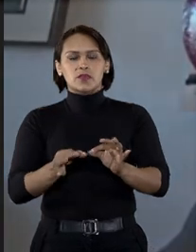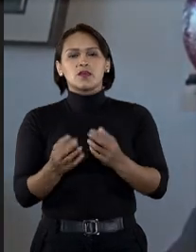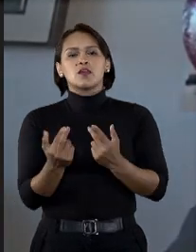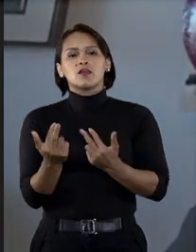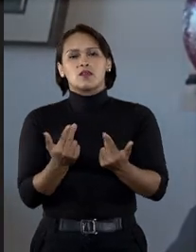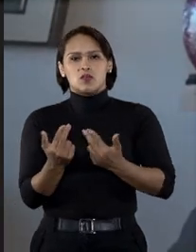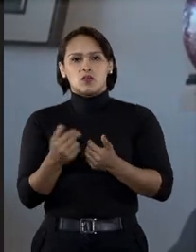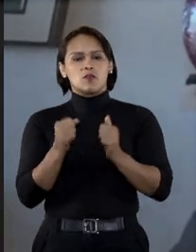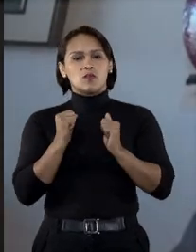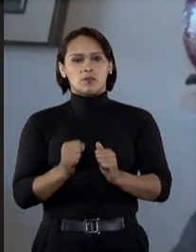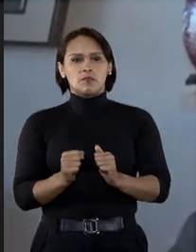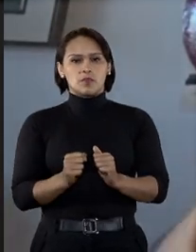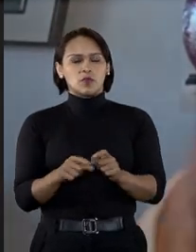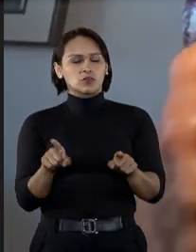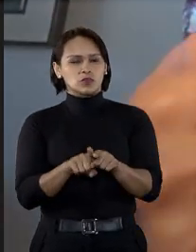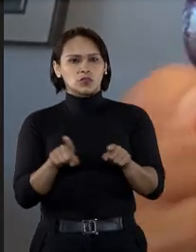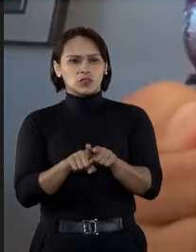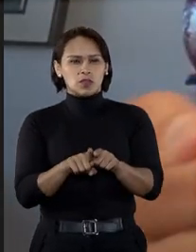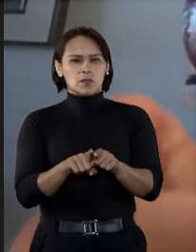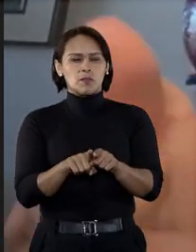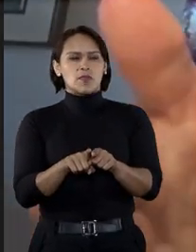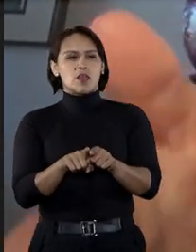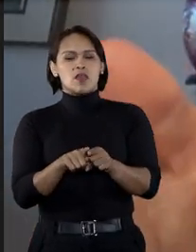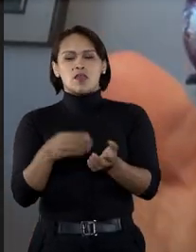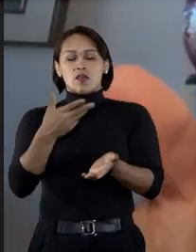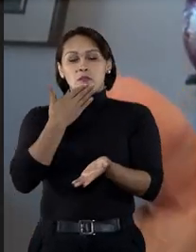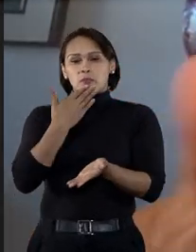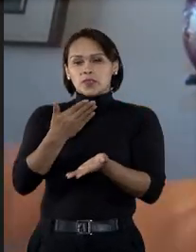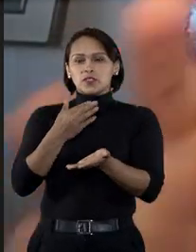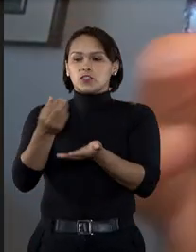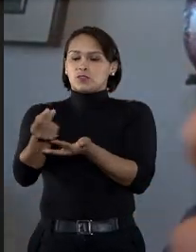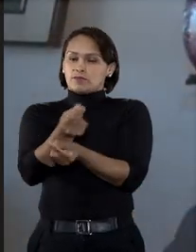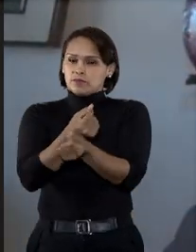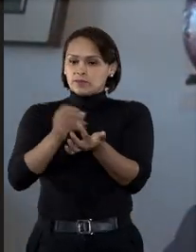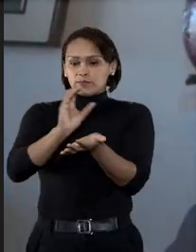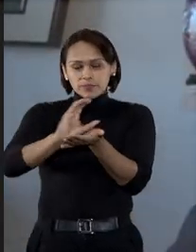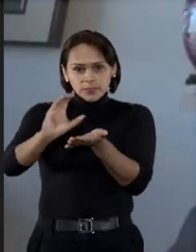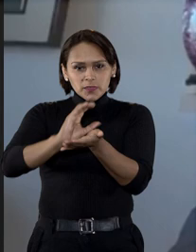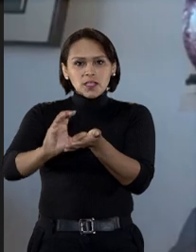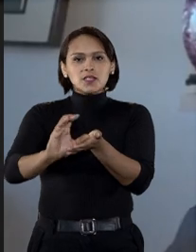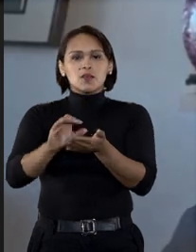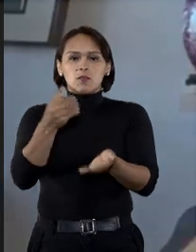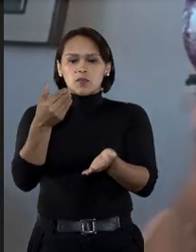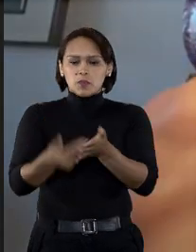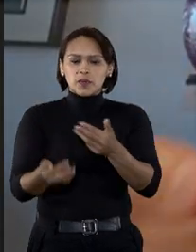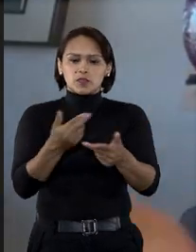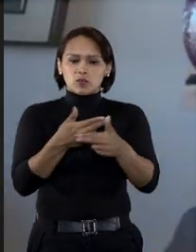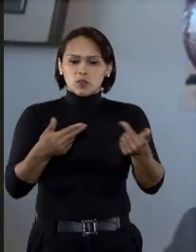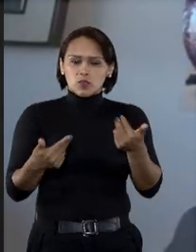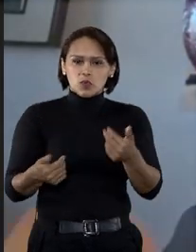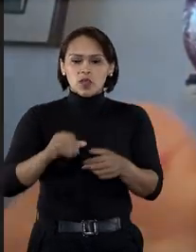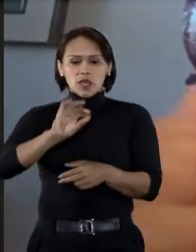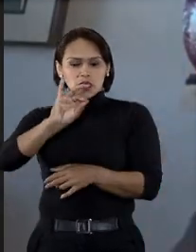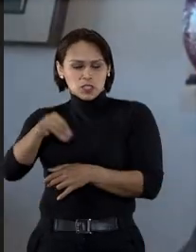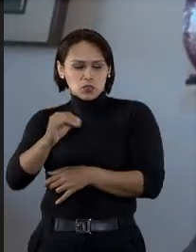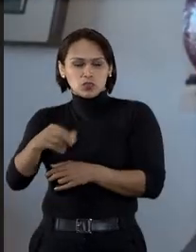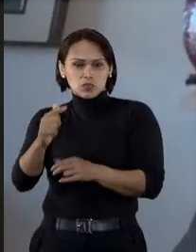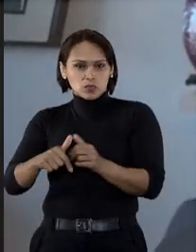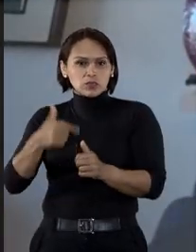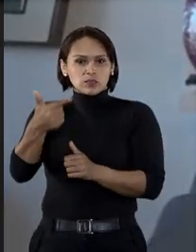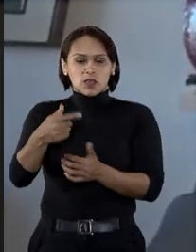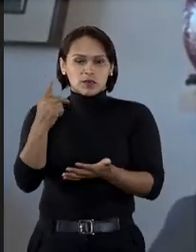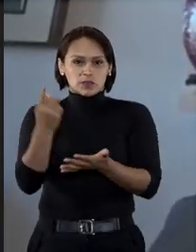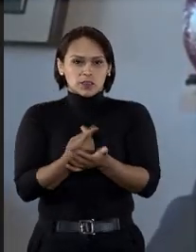O mesmo fato pode ensejar indenização por dano material, que são os lucros cessantes e danos